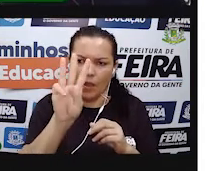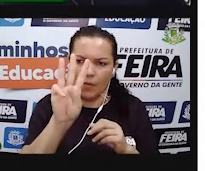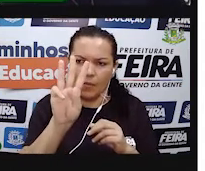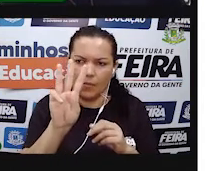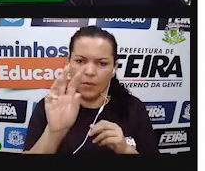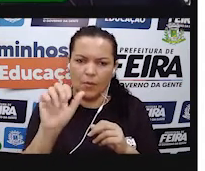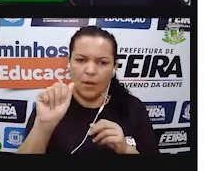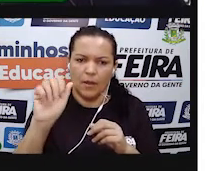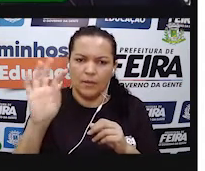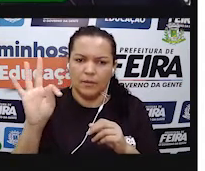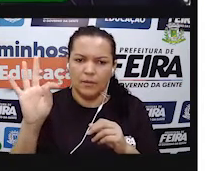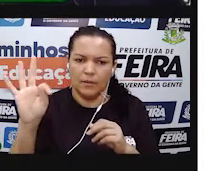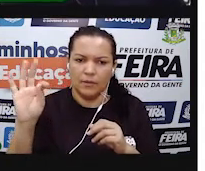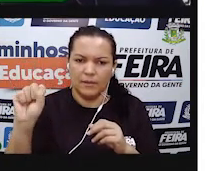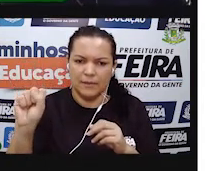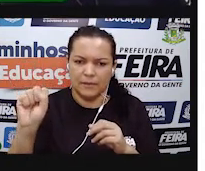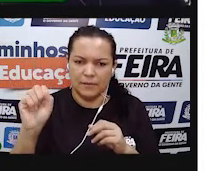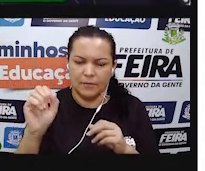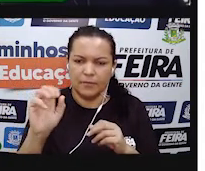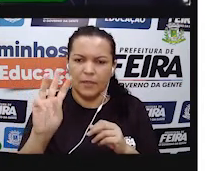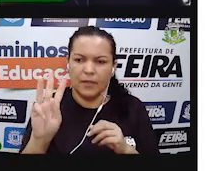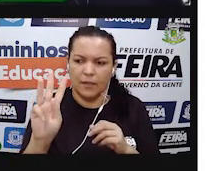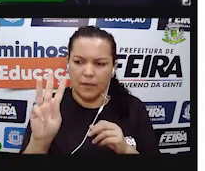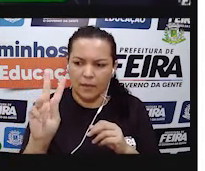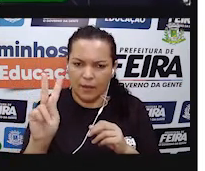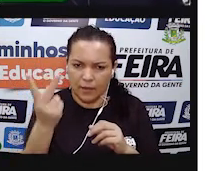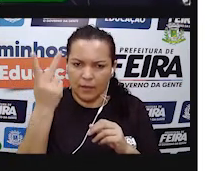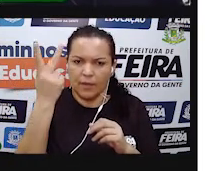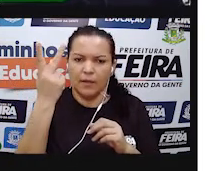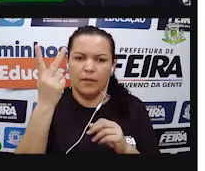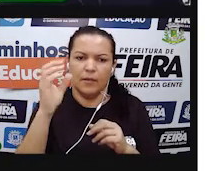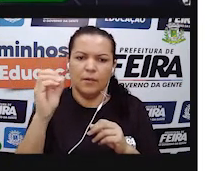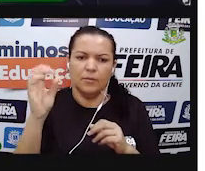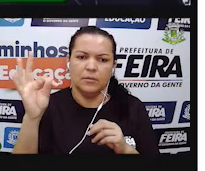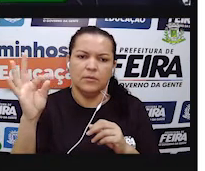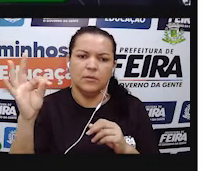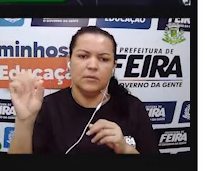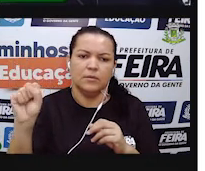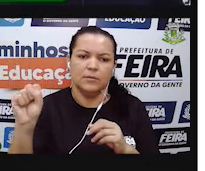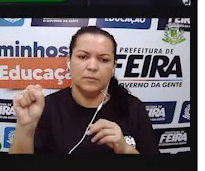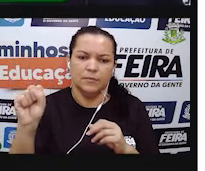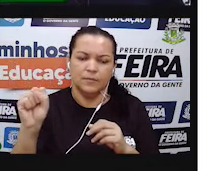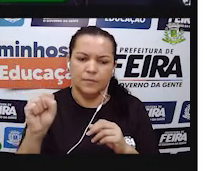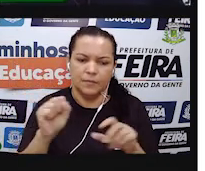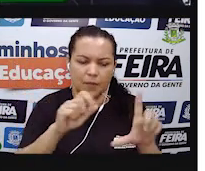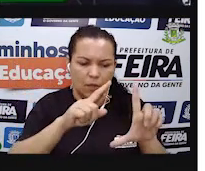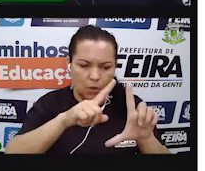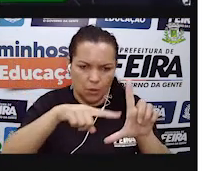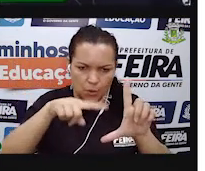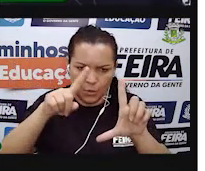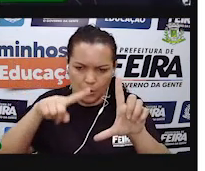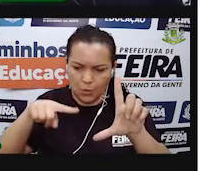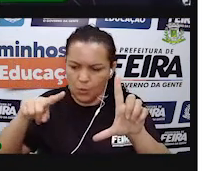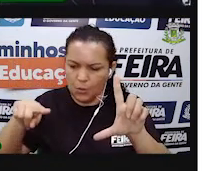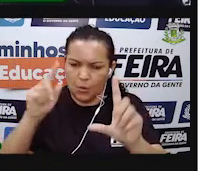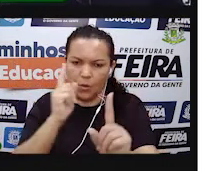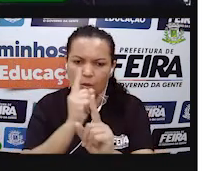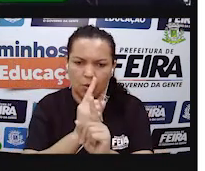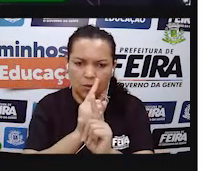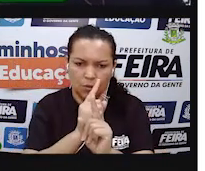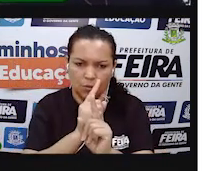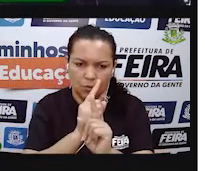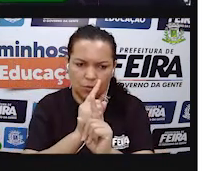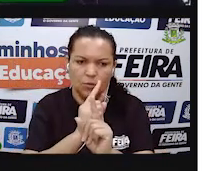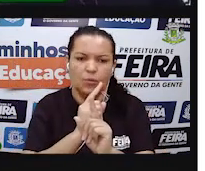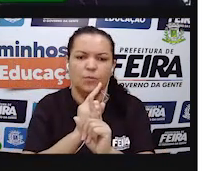É o W de watt e o H de hora, certo? Achou esse gráficozinho